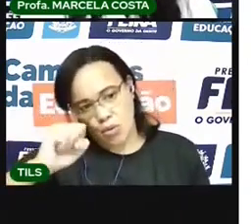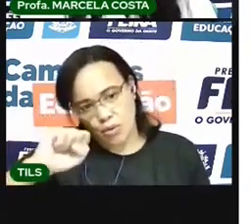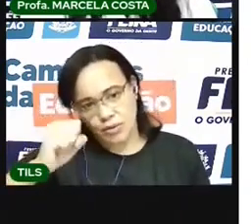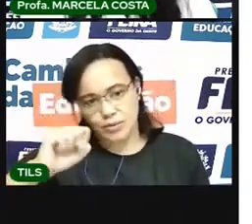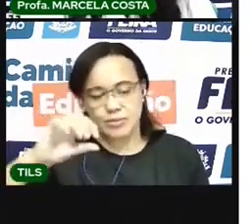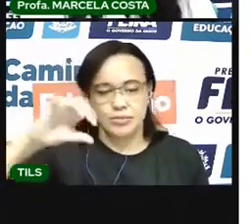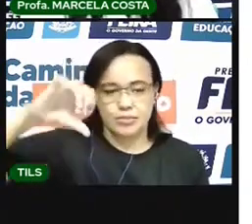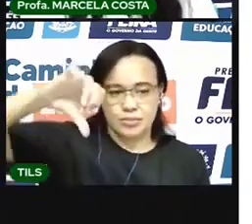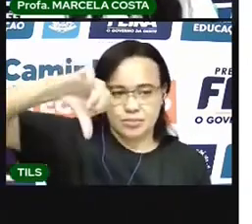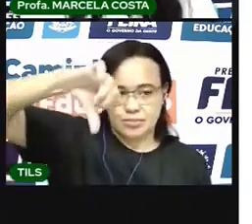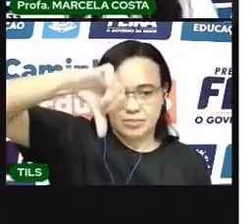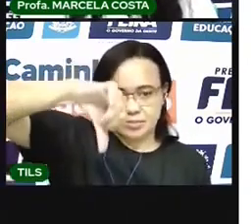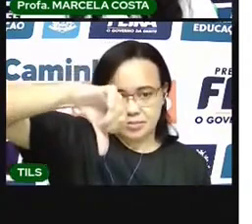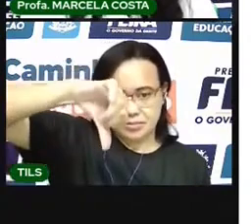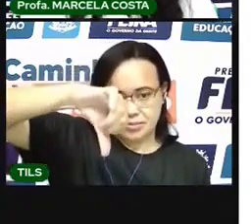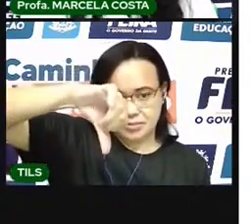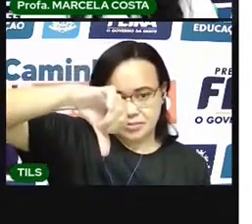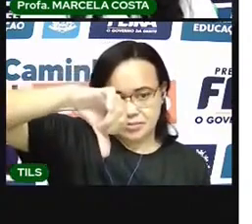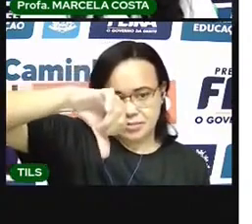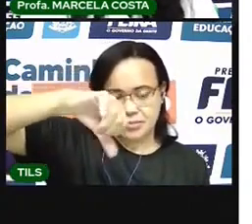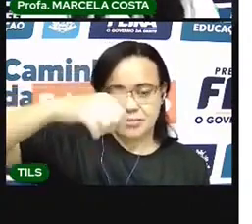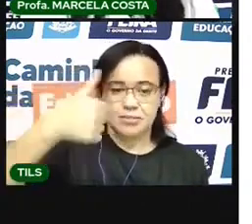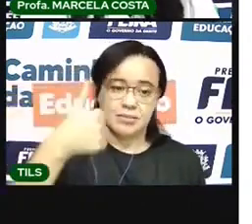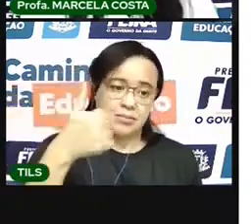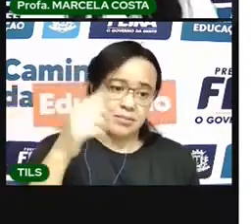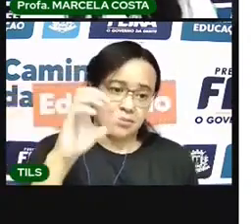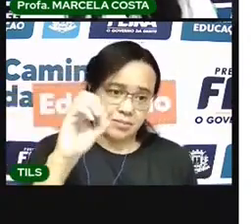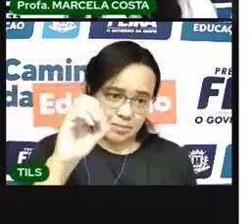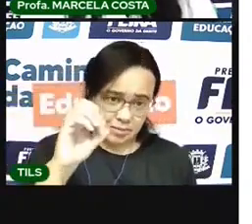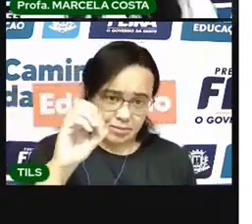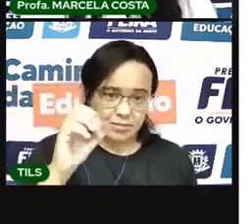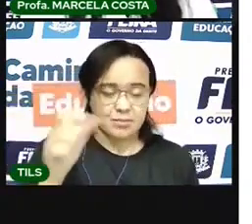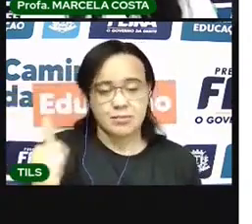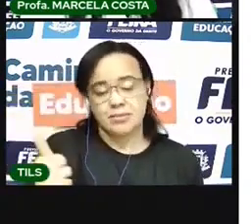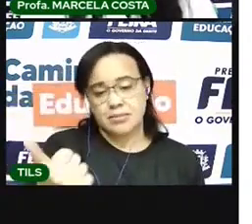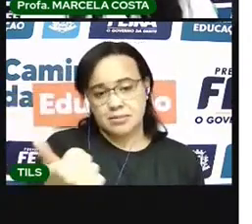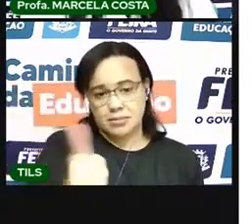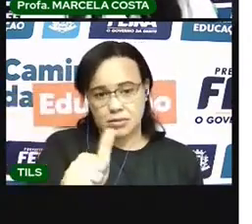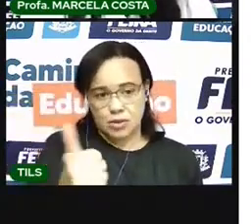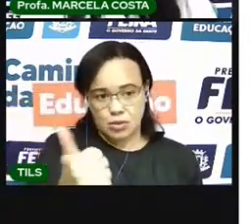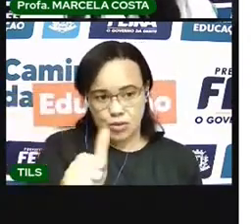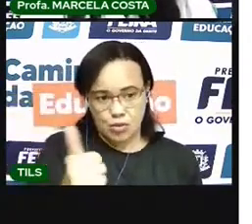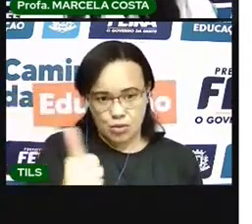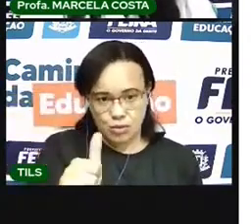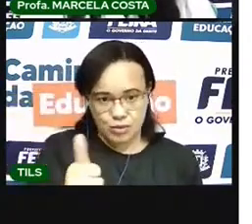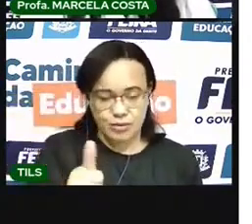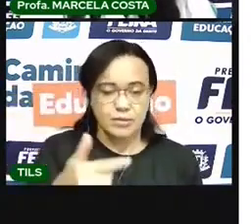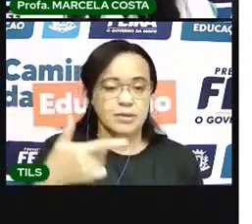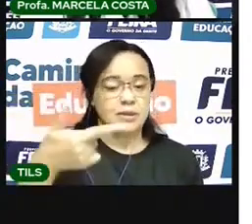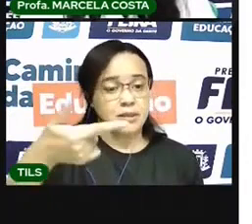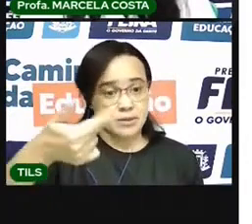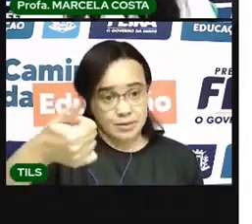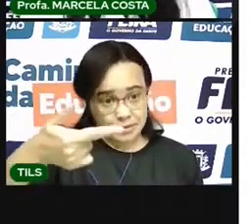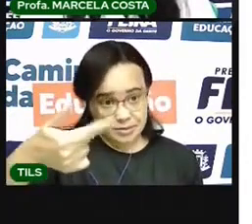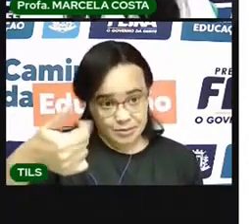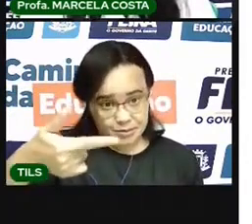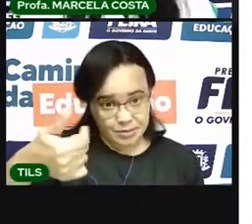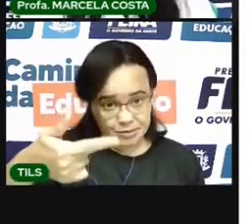8, 9, 10, 11,